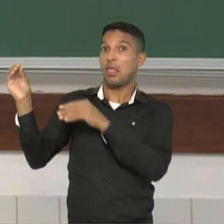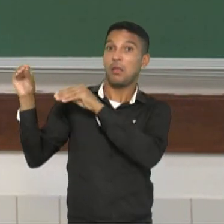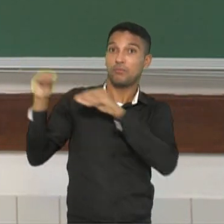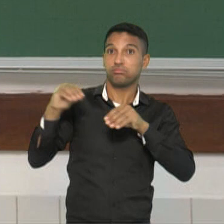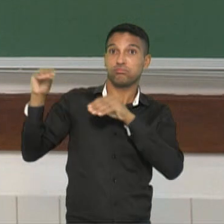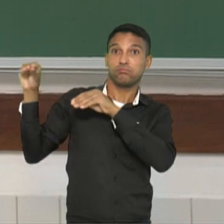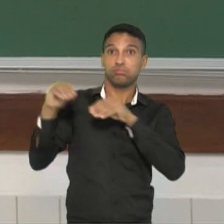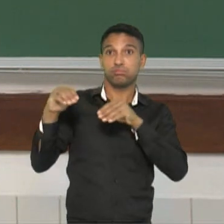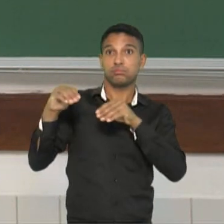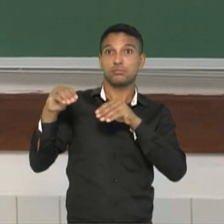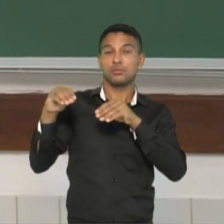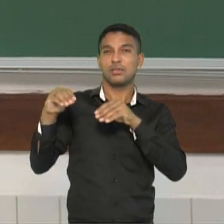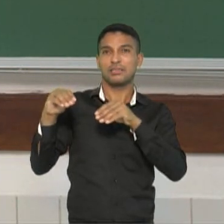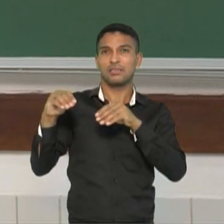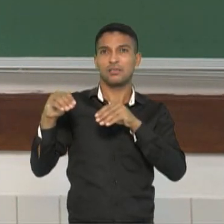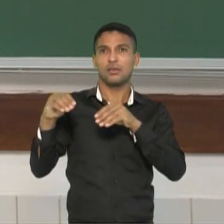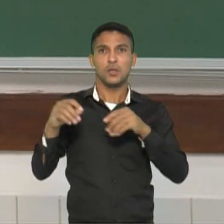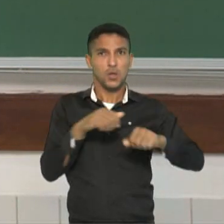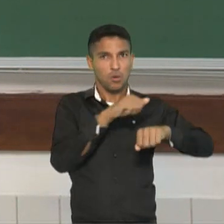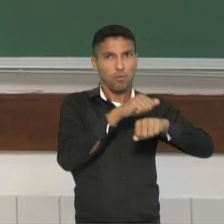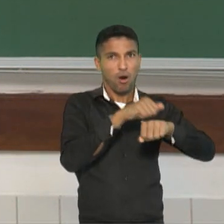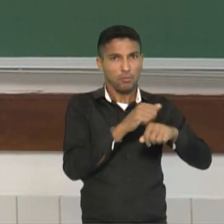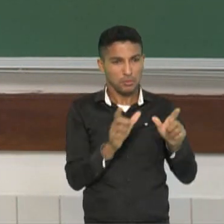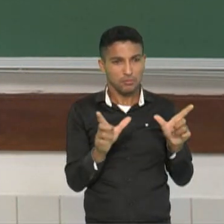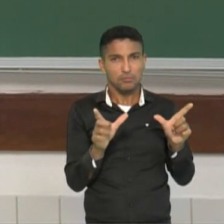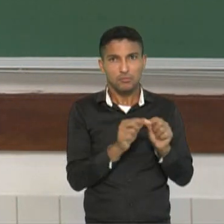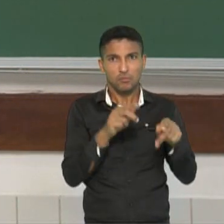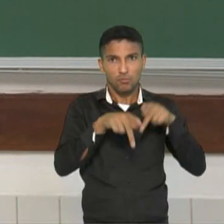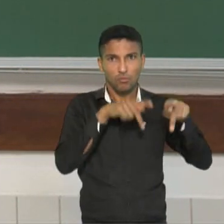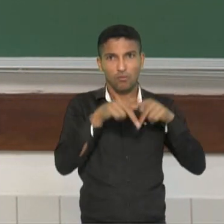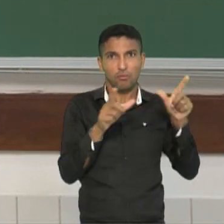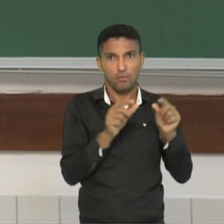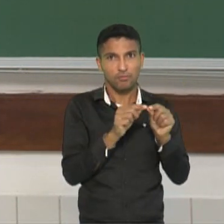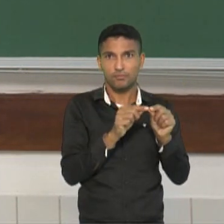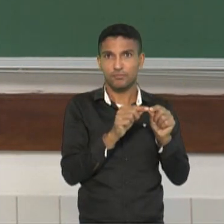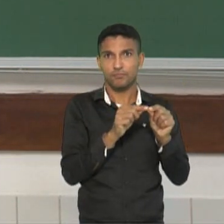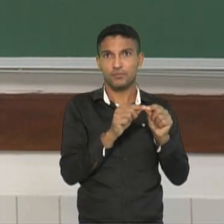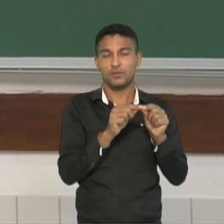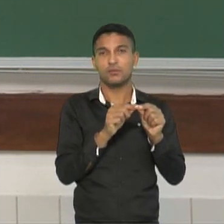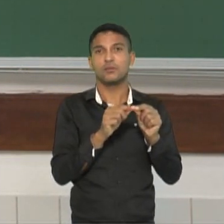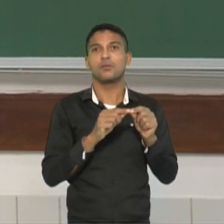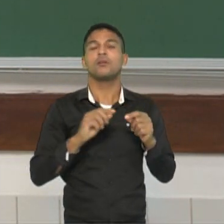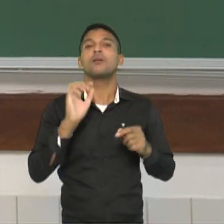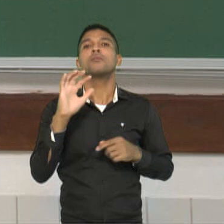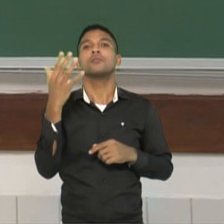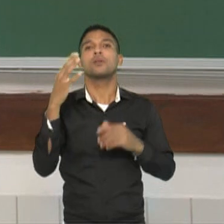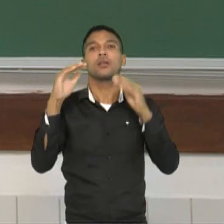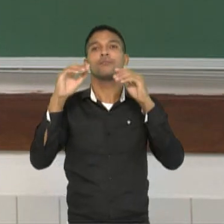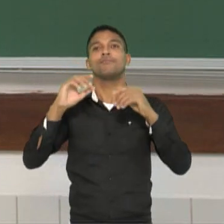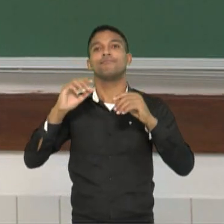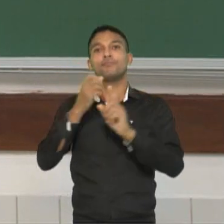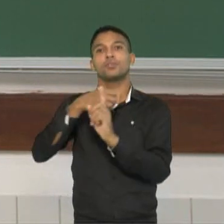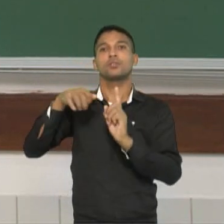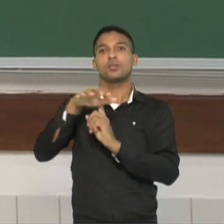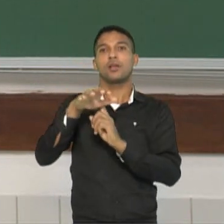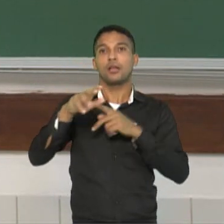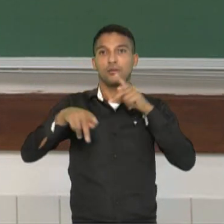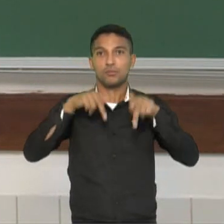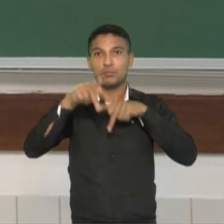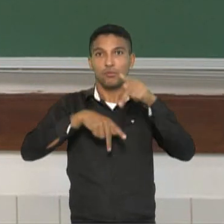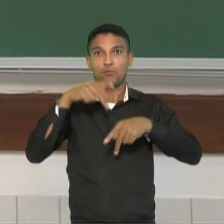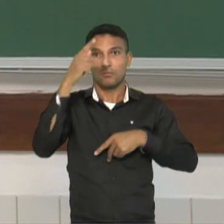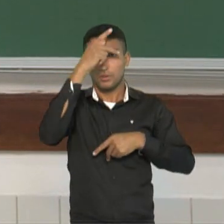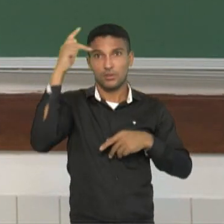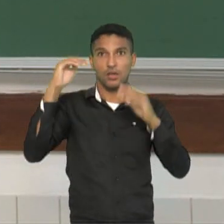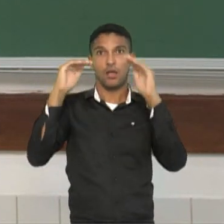aconteceu, na verdade, foi uma intensificação dessa desigualdade, porque, por mais que as pessoas tivessem